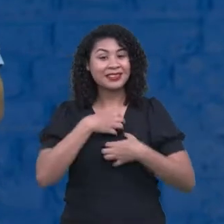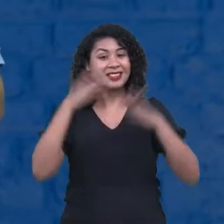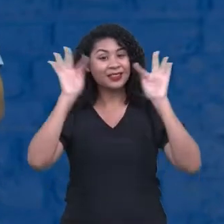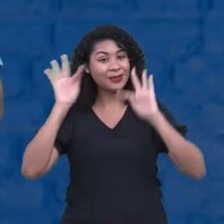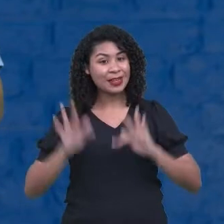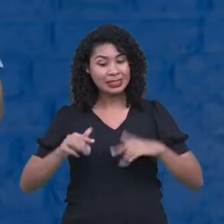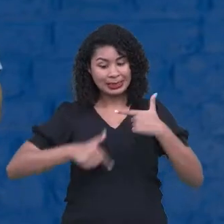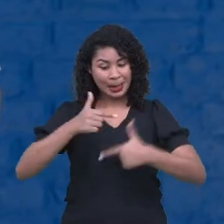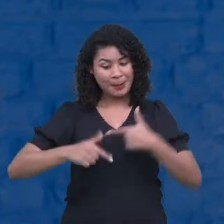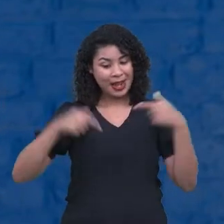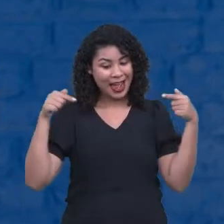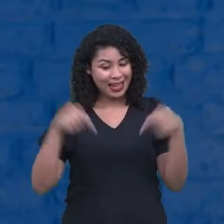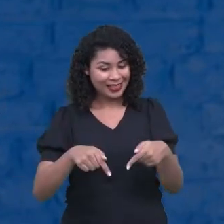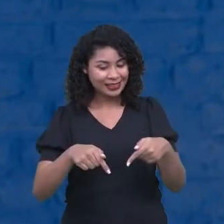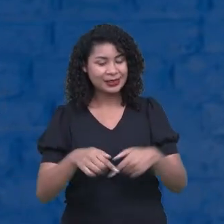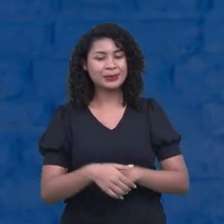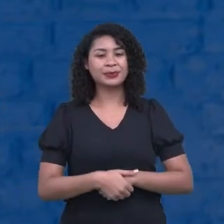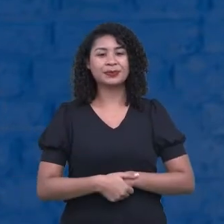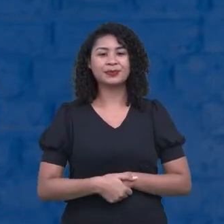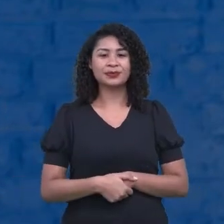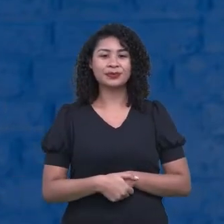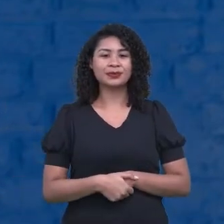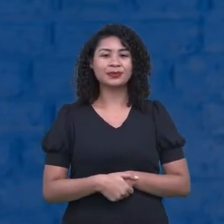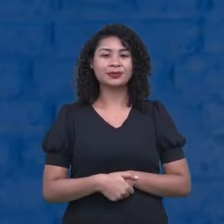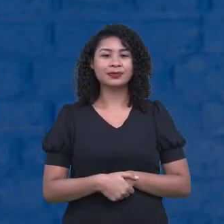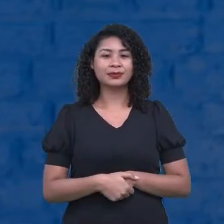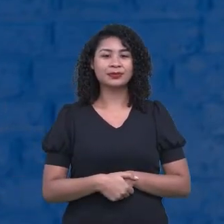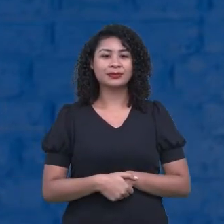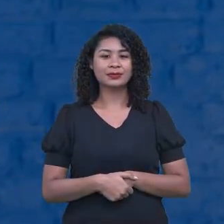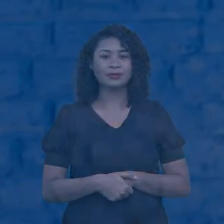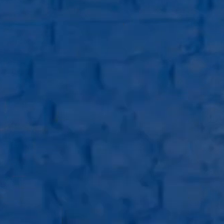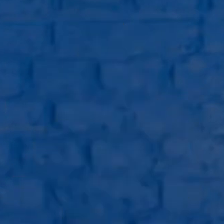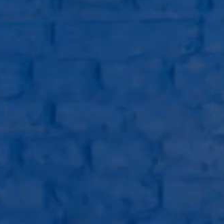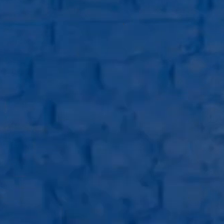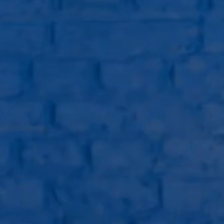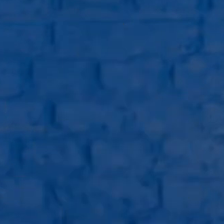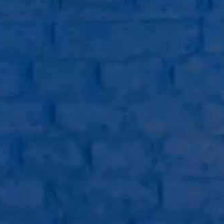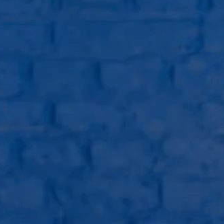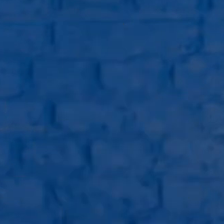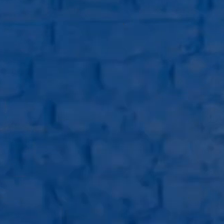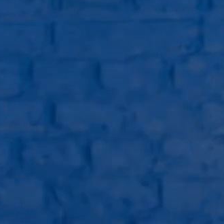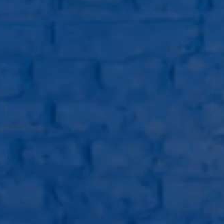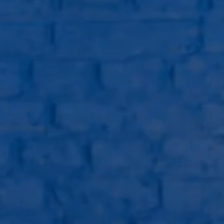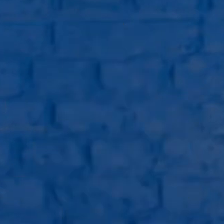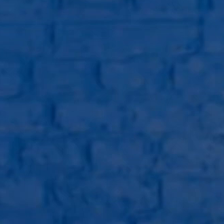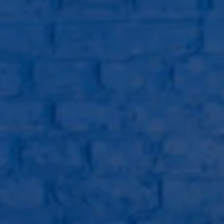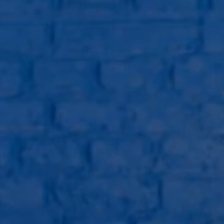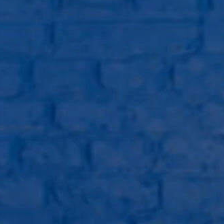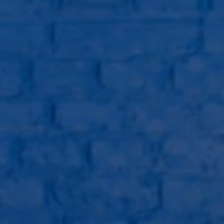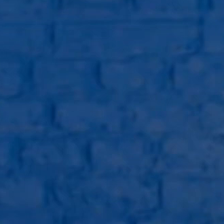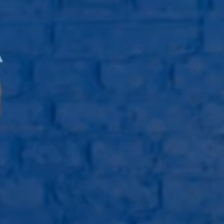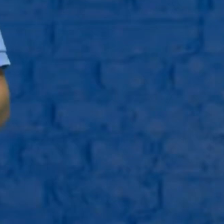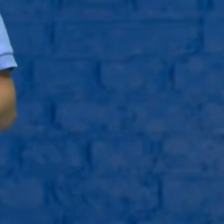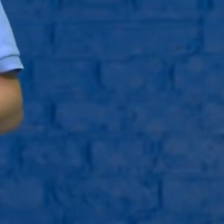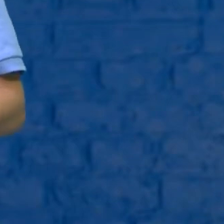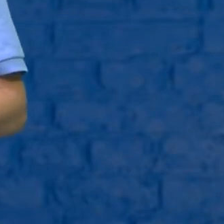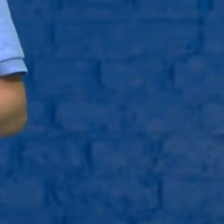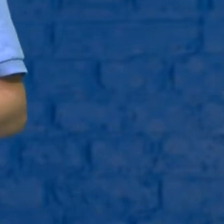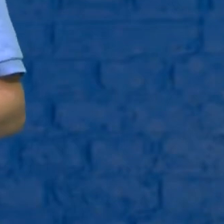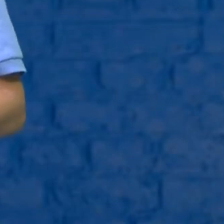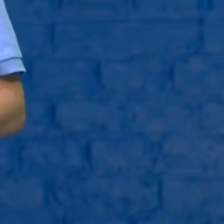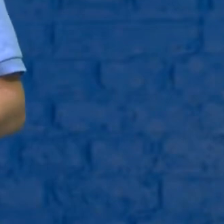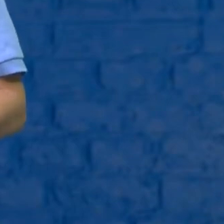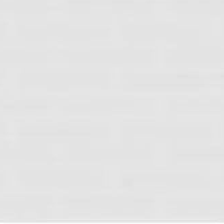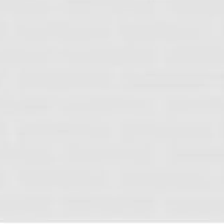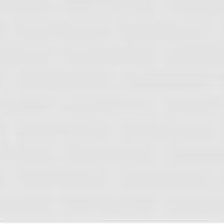isso aqui. Então, o método de estudo também vai te ajudar no teu projeto de vida. E eu trouxe aqui uma frase muito